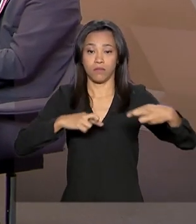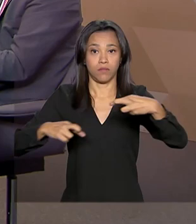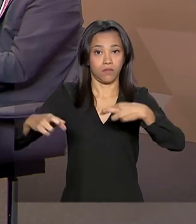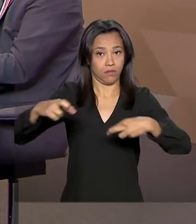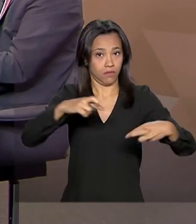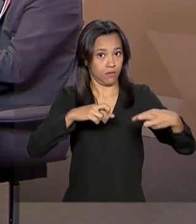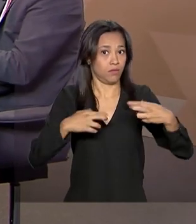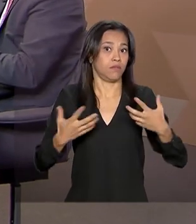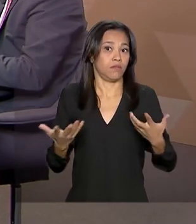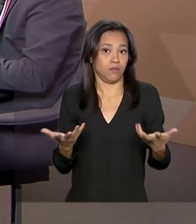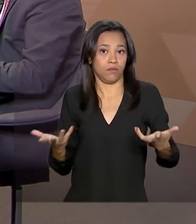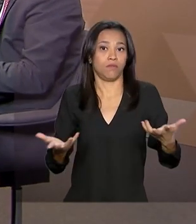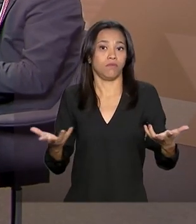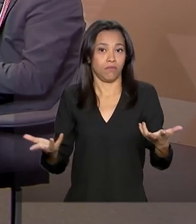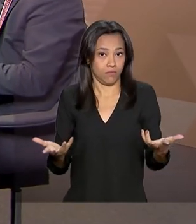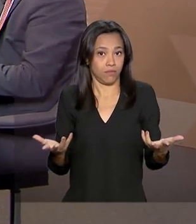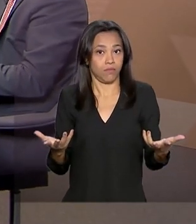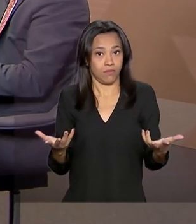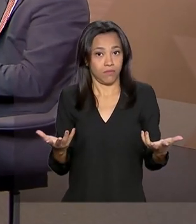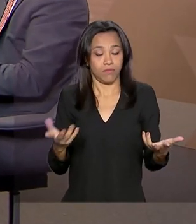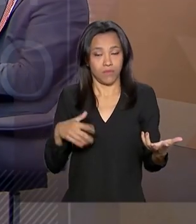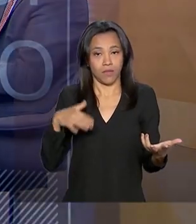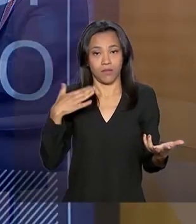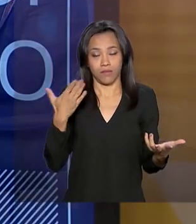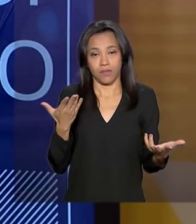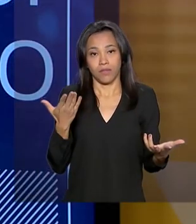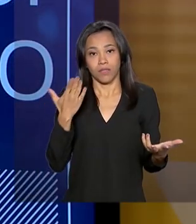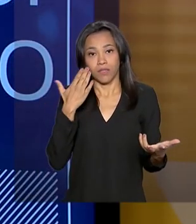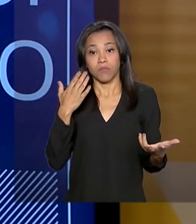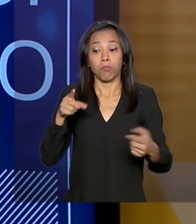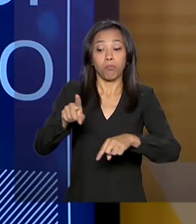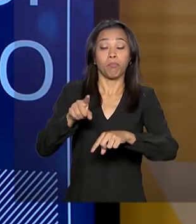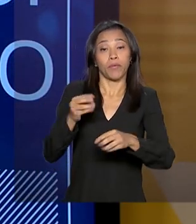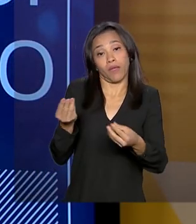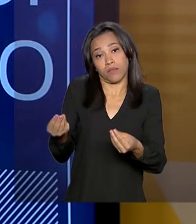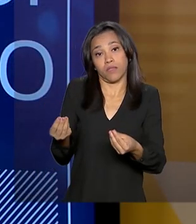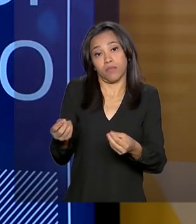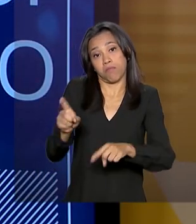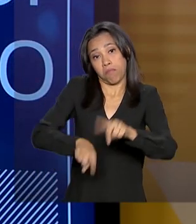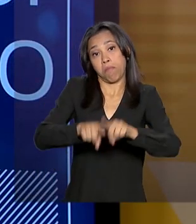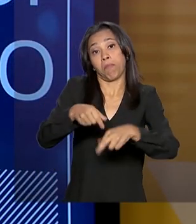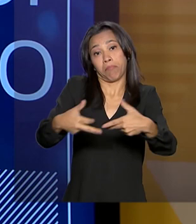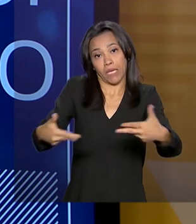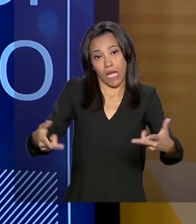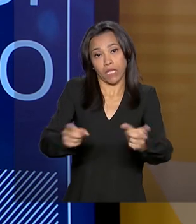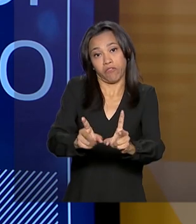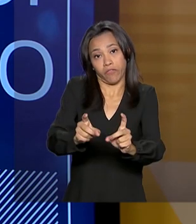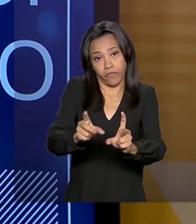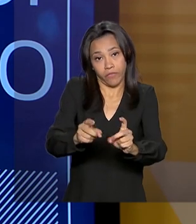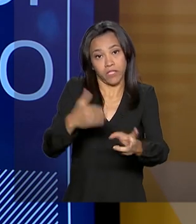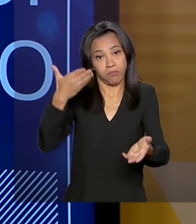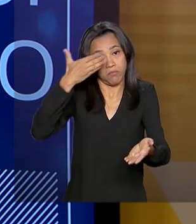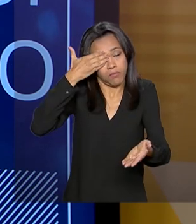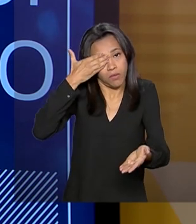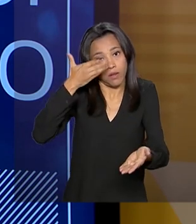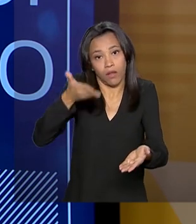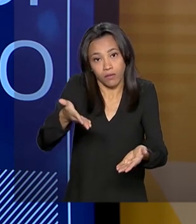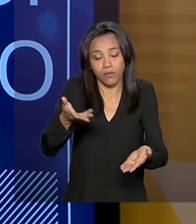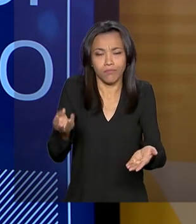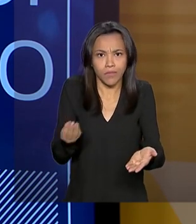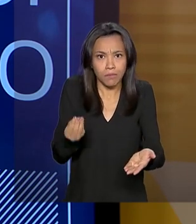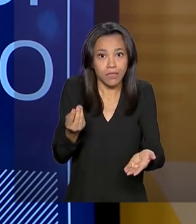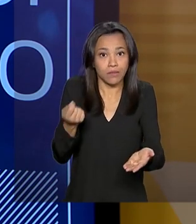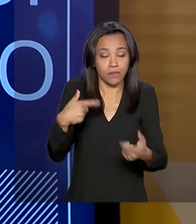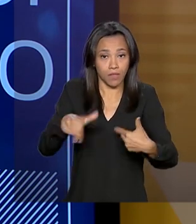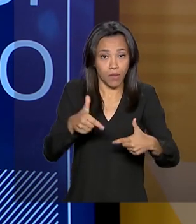enfim, de novo, a potencialidade de se colocar produtos pirata nas redes, e a gente precisa trabalhar